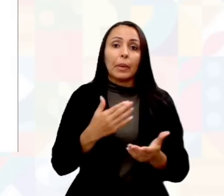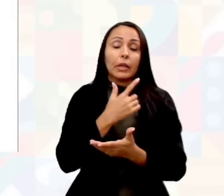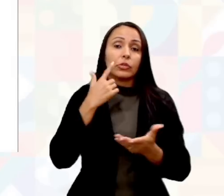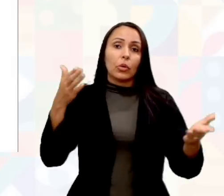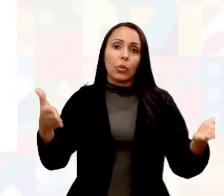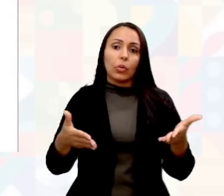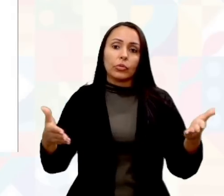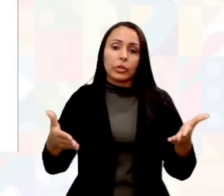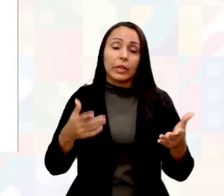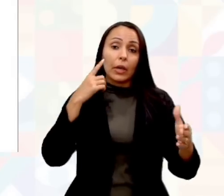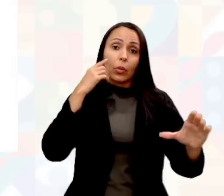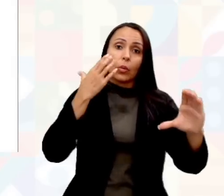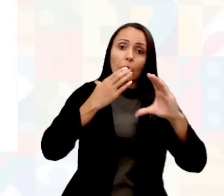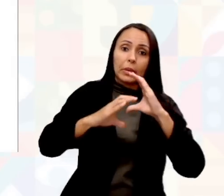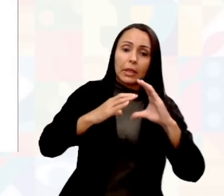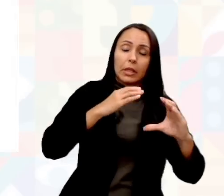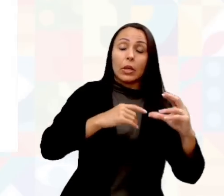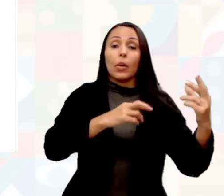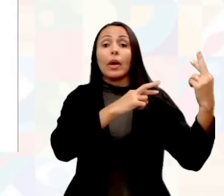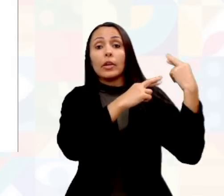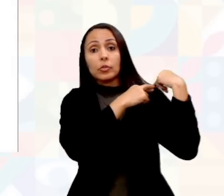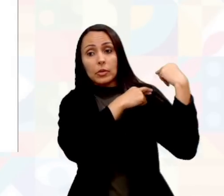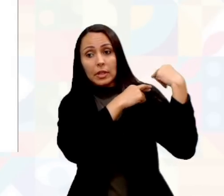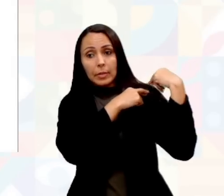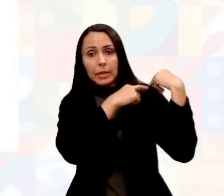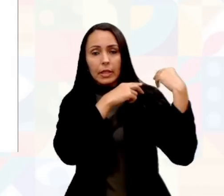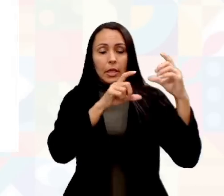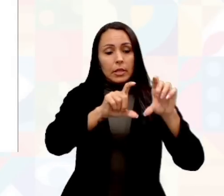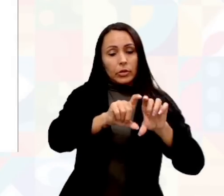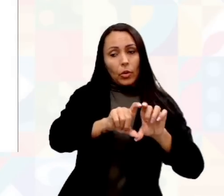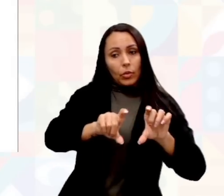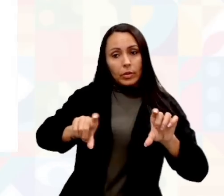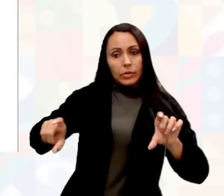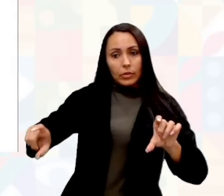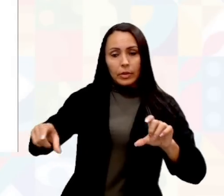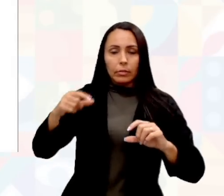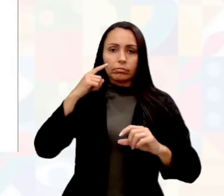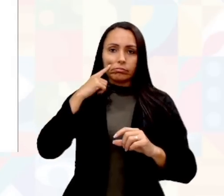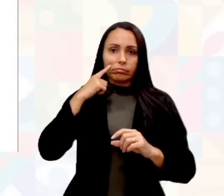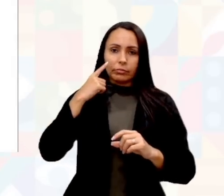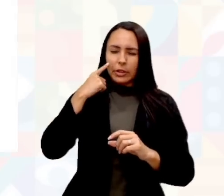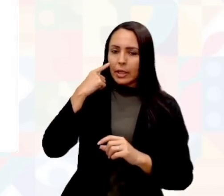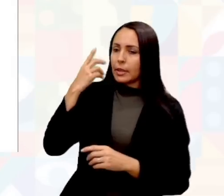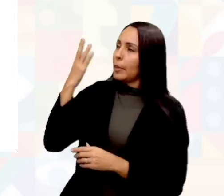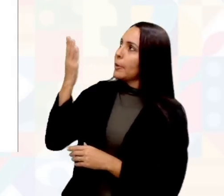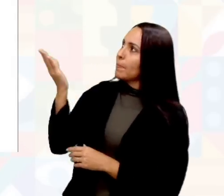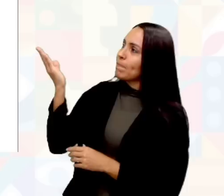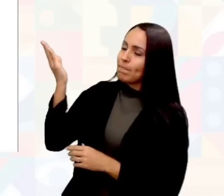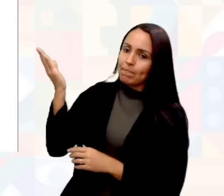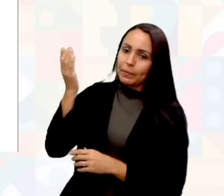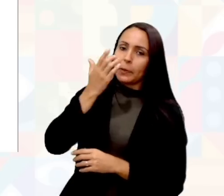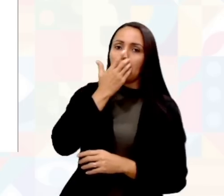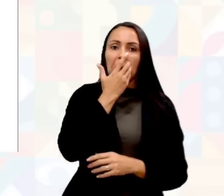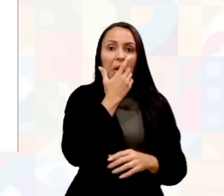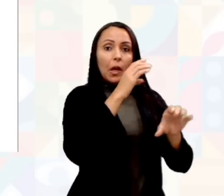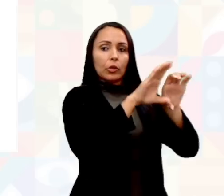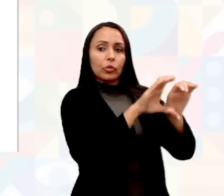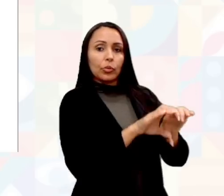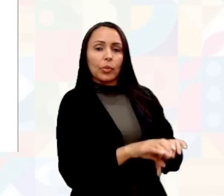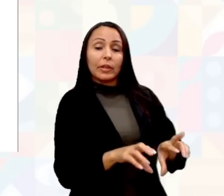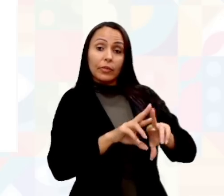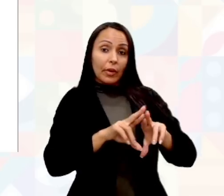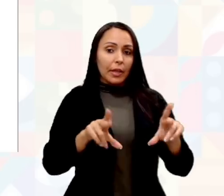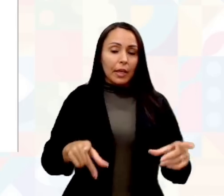de que a comunicação e a responsabilidade sejam horizontais. Fiz o destaque também de outra estrutura, de organograma, e aí